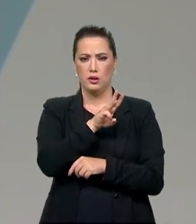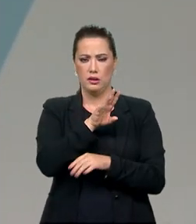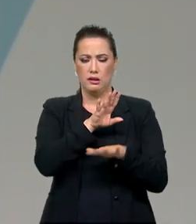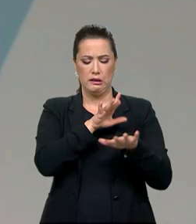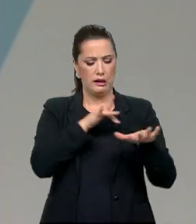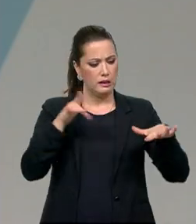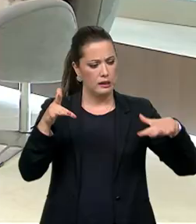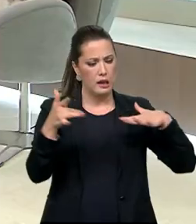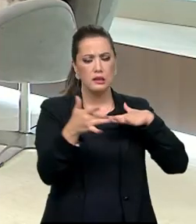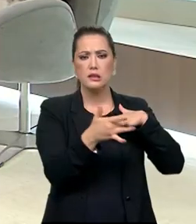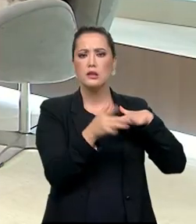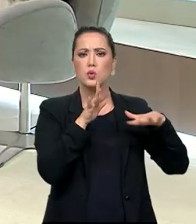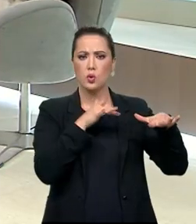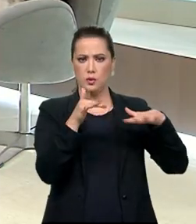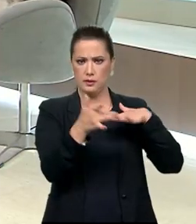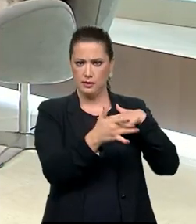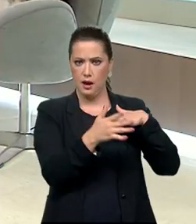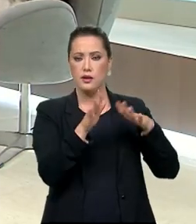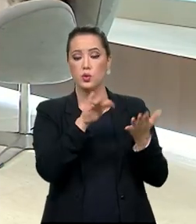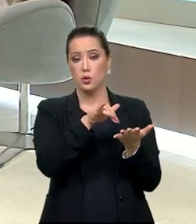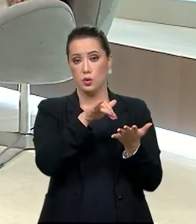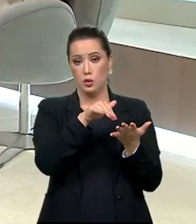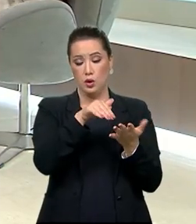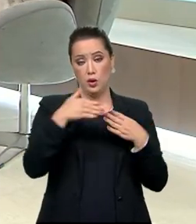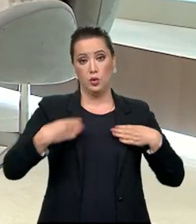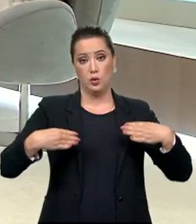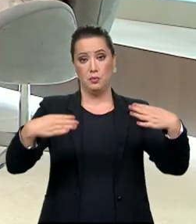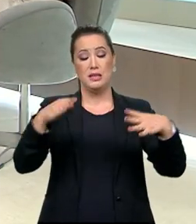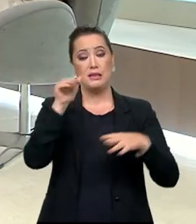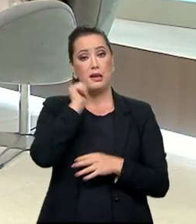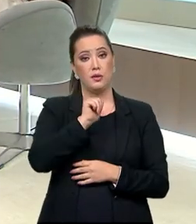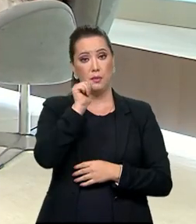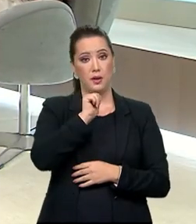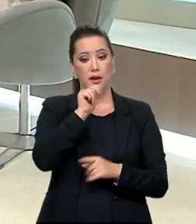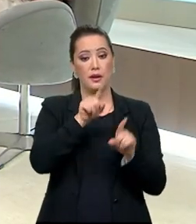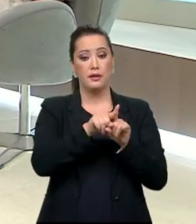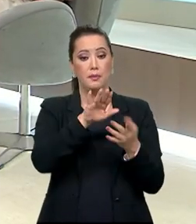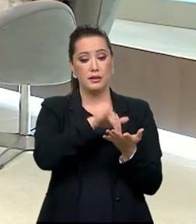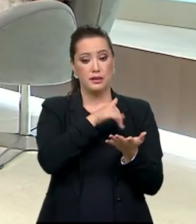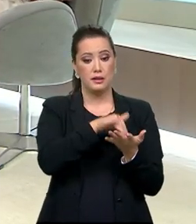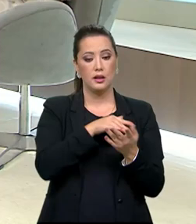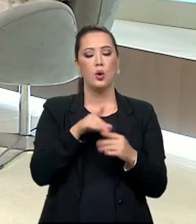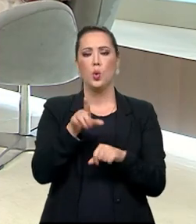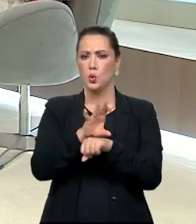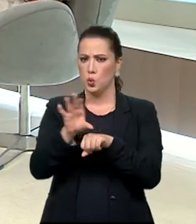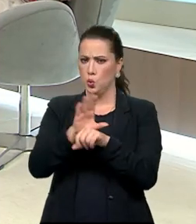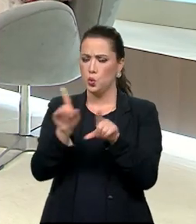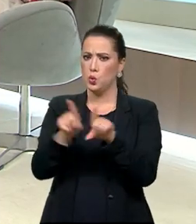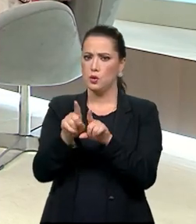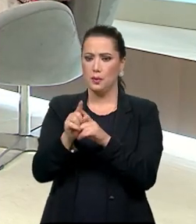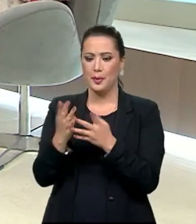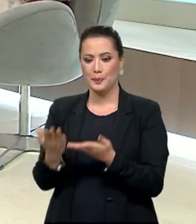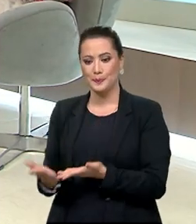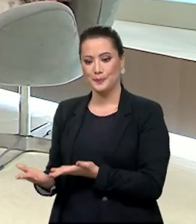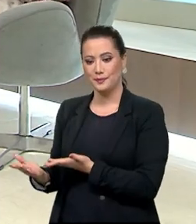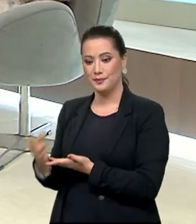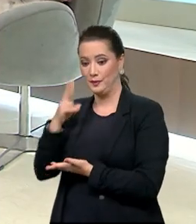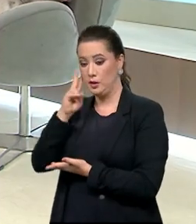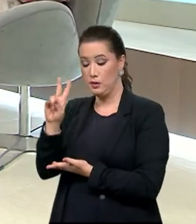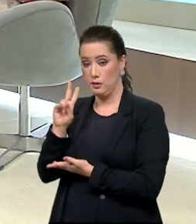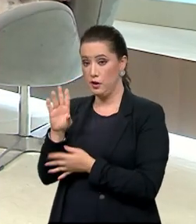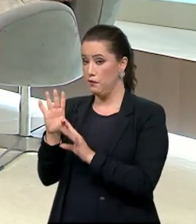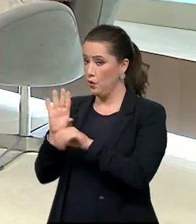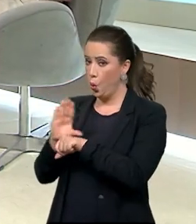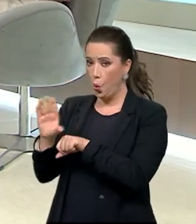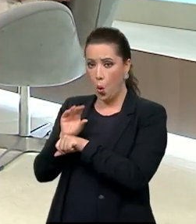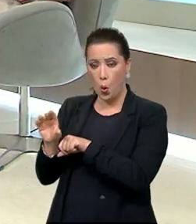sociais do Ministério e da Secretaria. Todas, todas. Todos esses cursos também estão lá. As iniciativas, programas, os